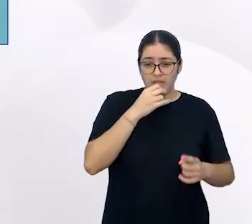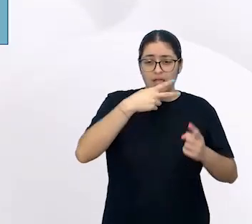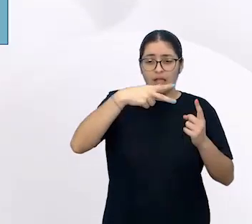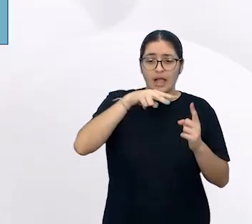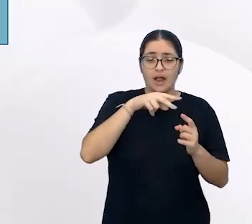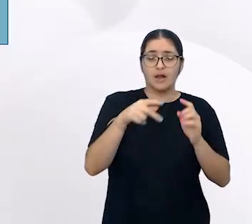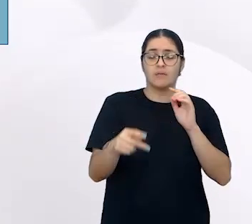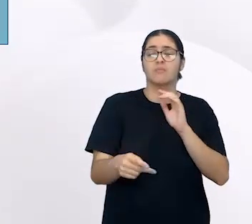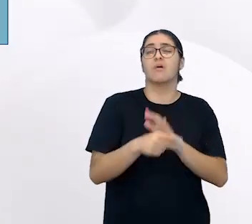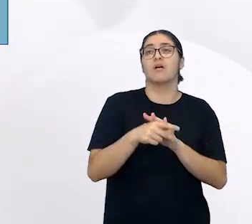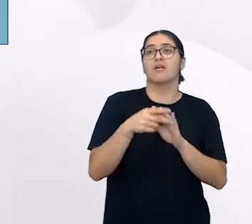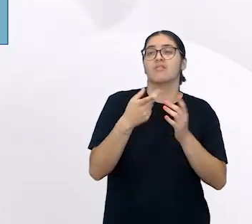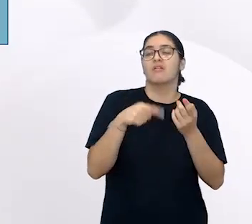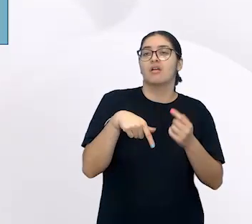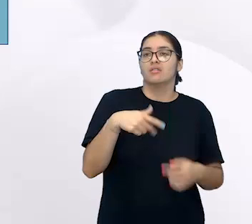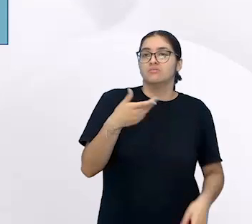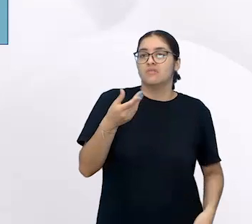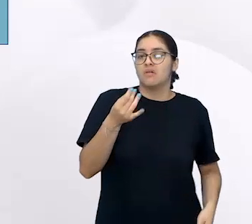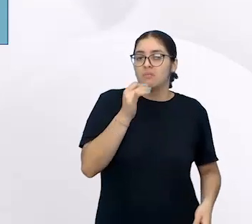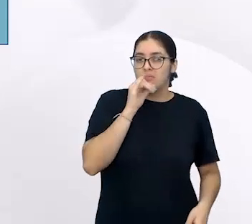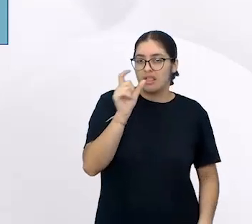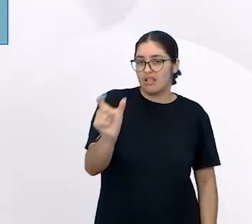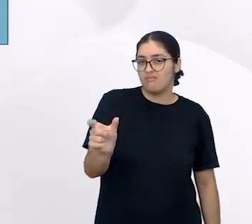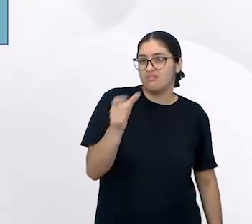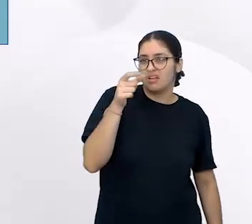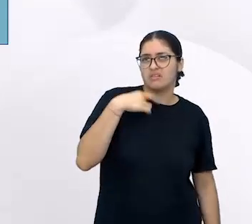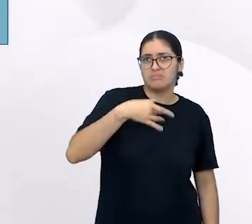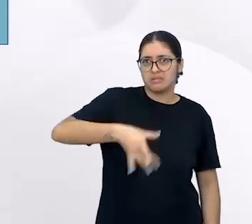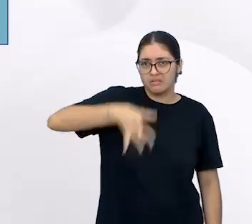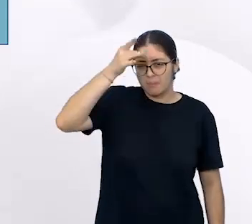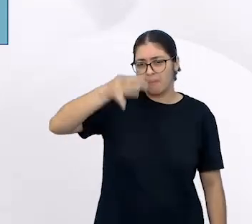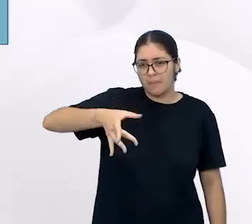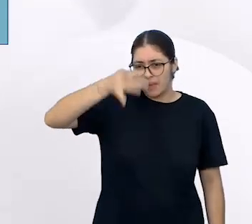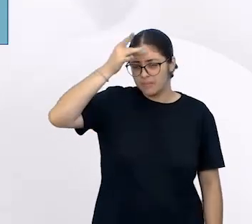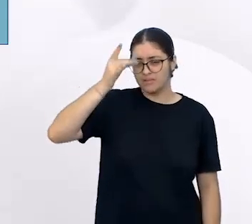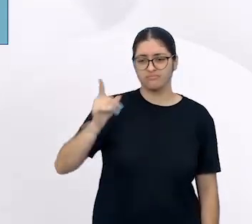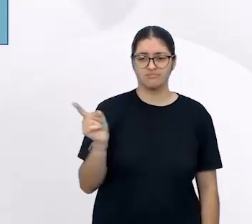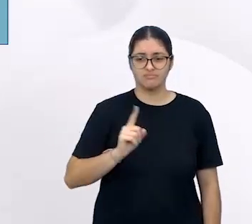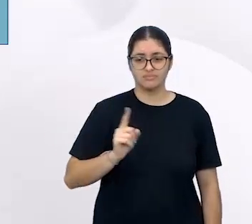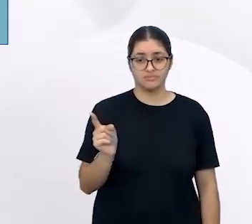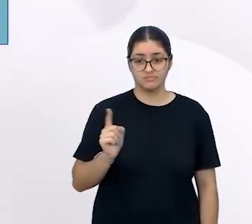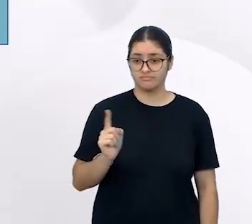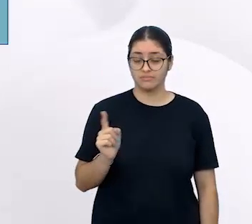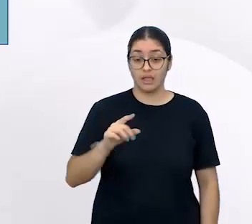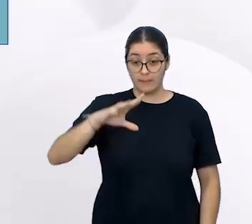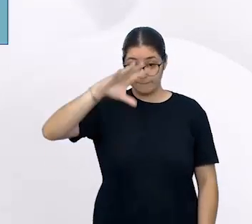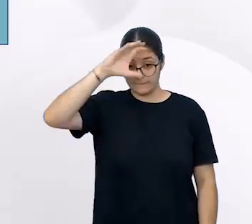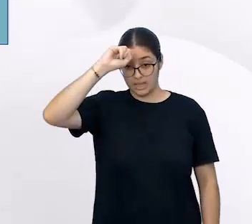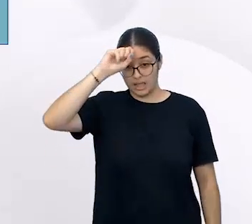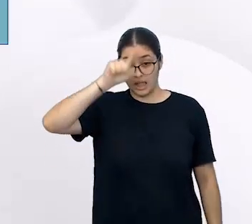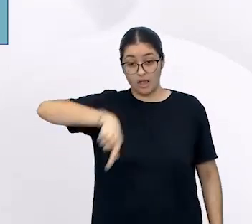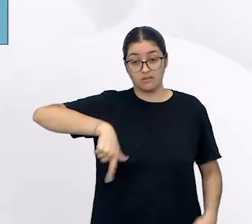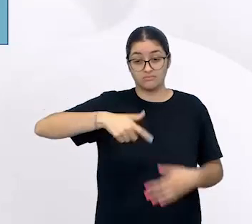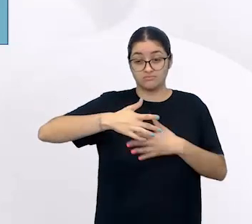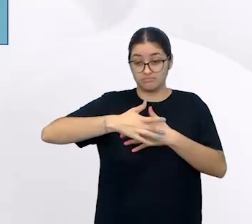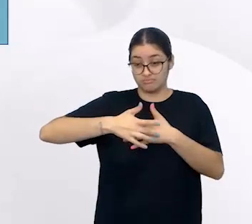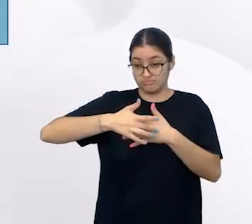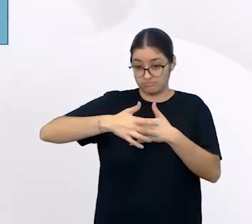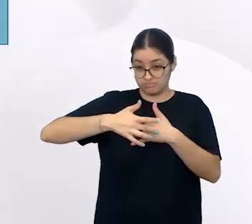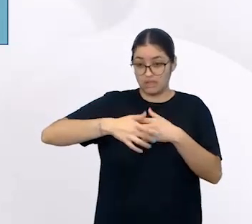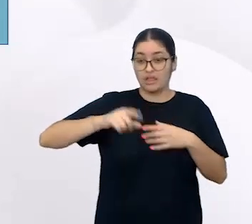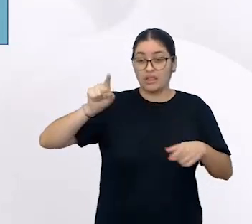não implica na ideia de decorar palavras. A aprendizagem é significativa. A forma